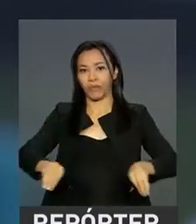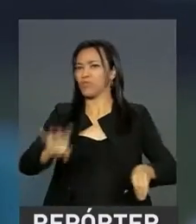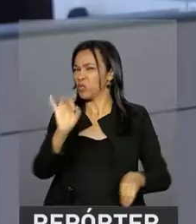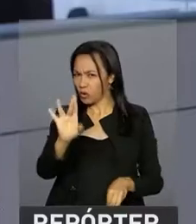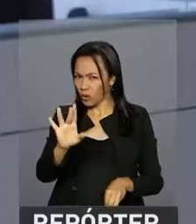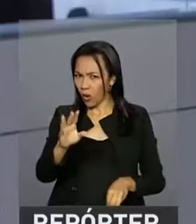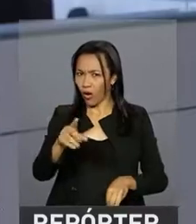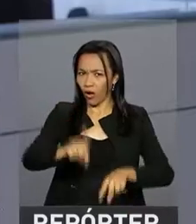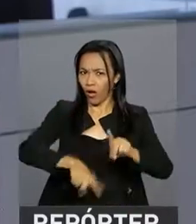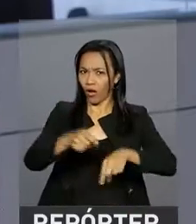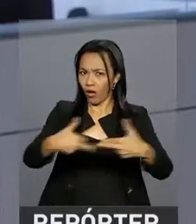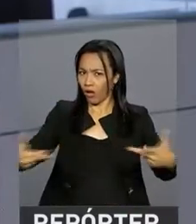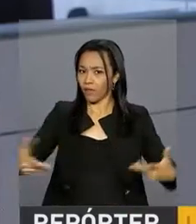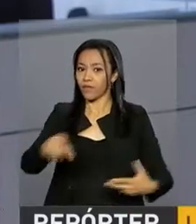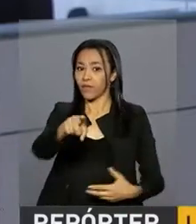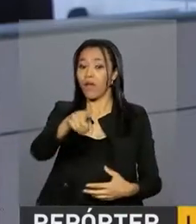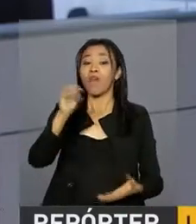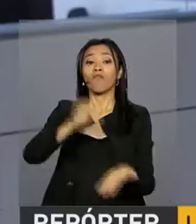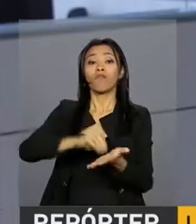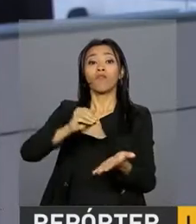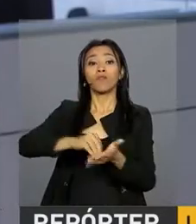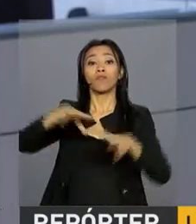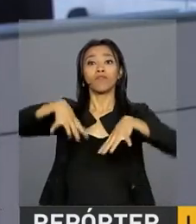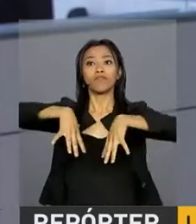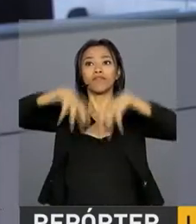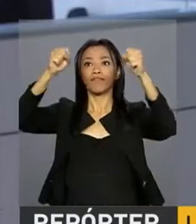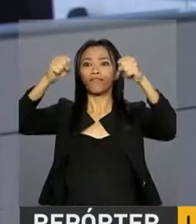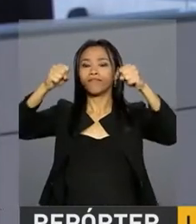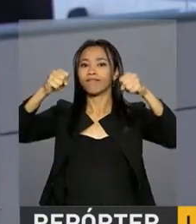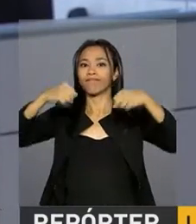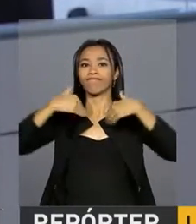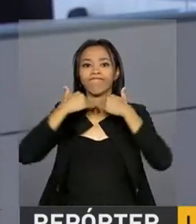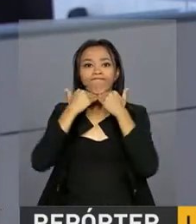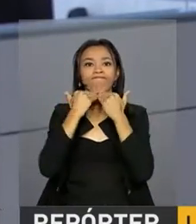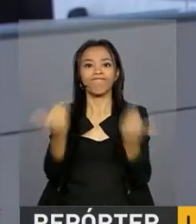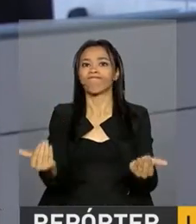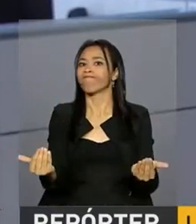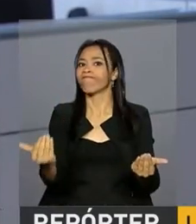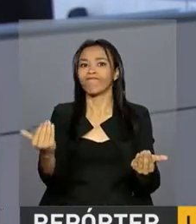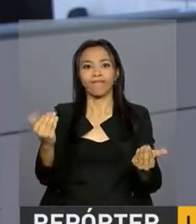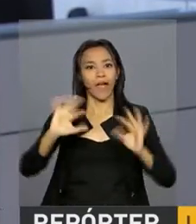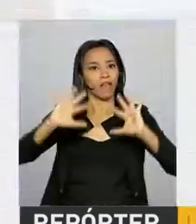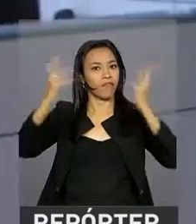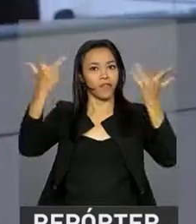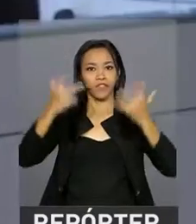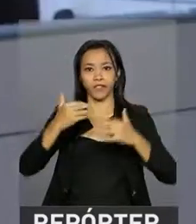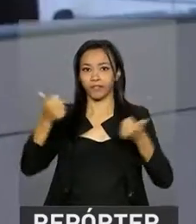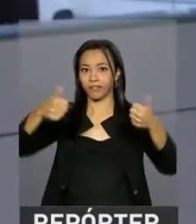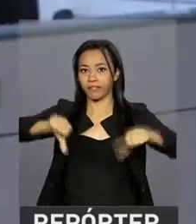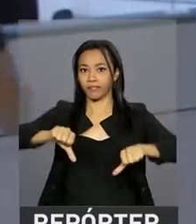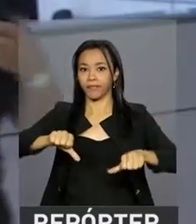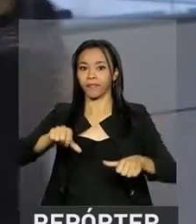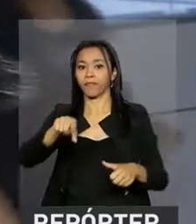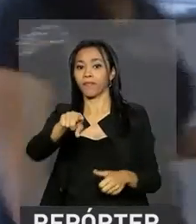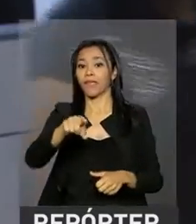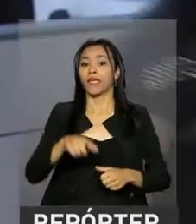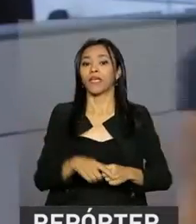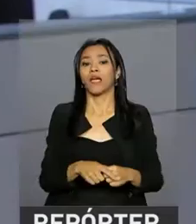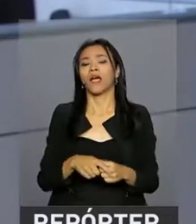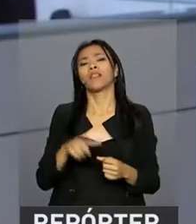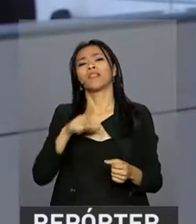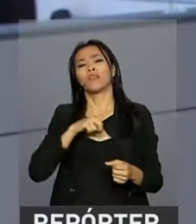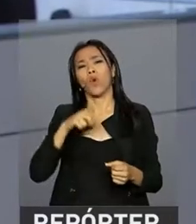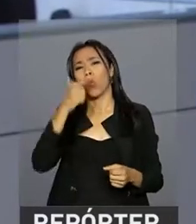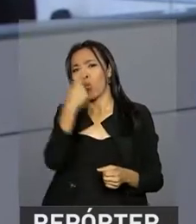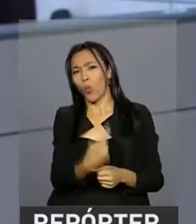material. Durante a festa faltou energia e a festinha não conseguiu ser realizada até o final. Um bateu o bracinho e aí luxou,